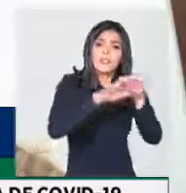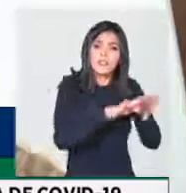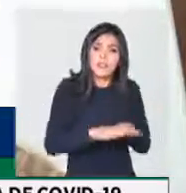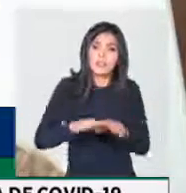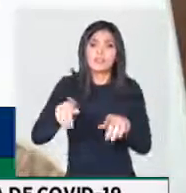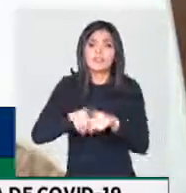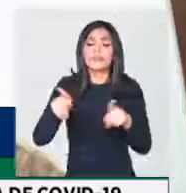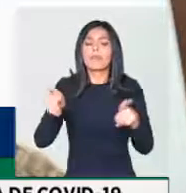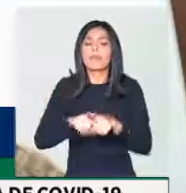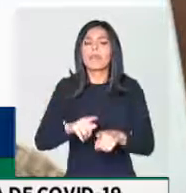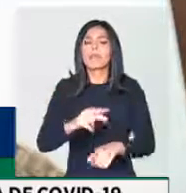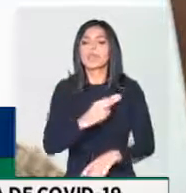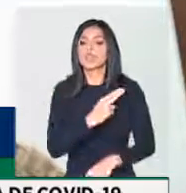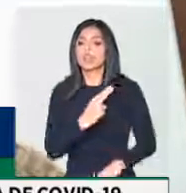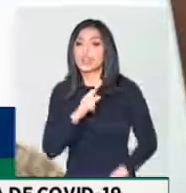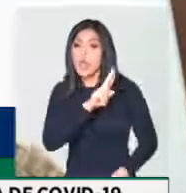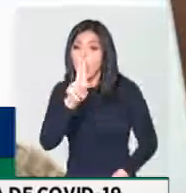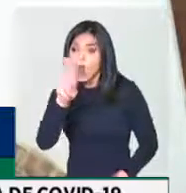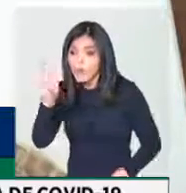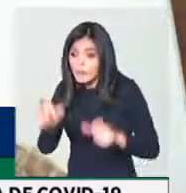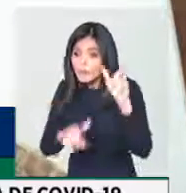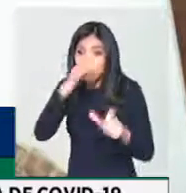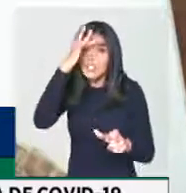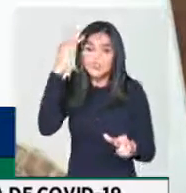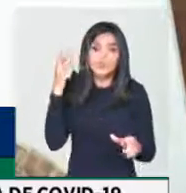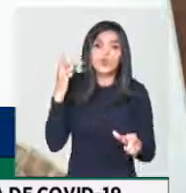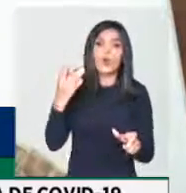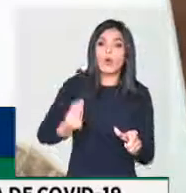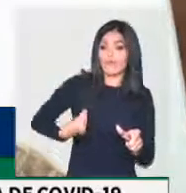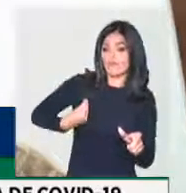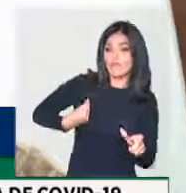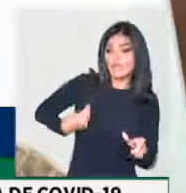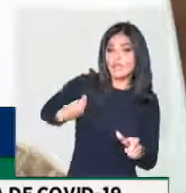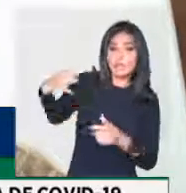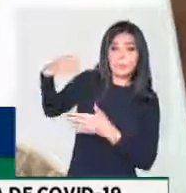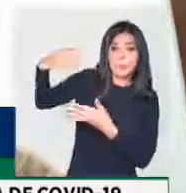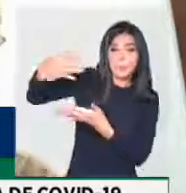biografias e, portanto, buscando intimidar a política nacional. Obrigada.